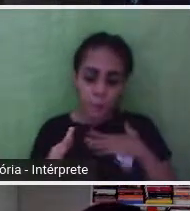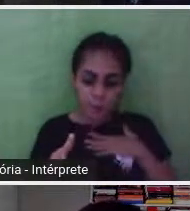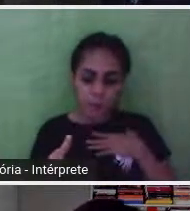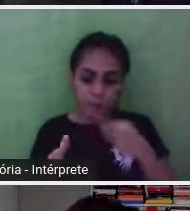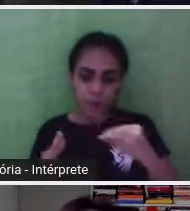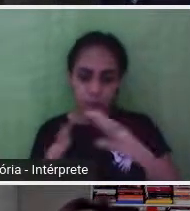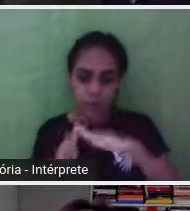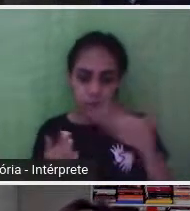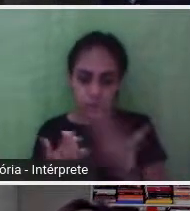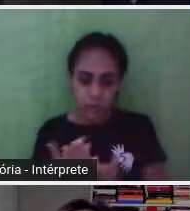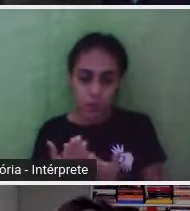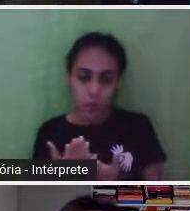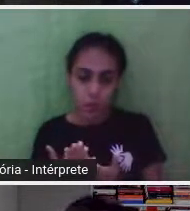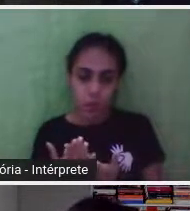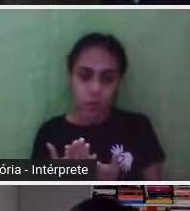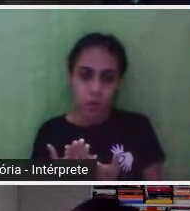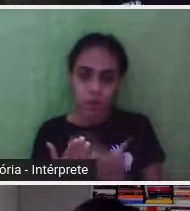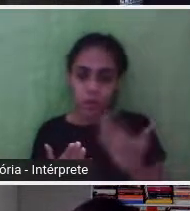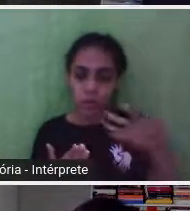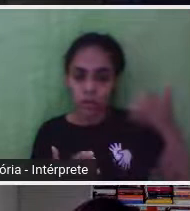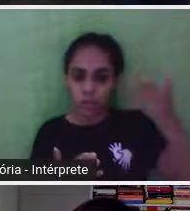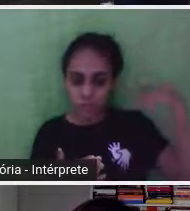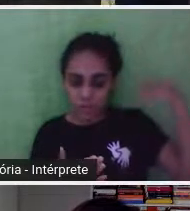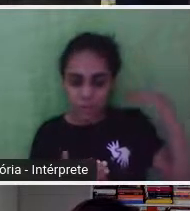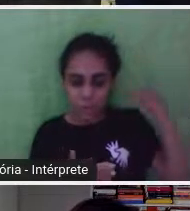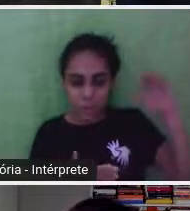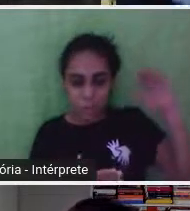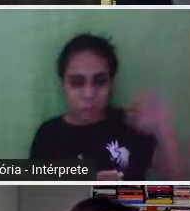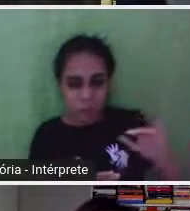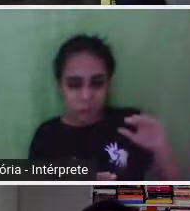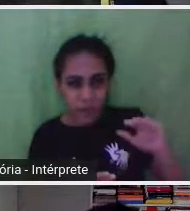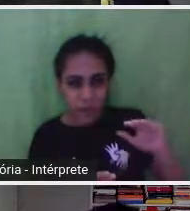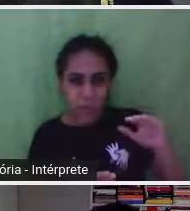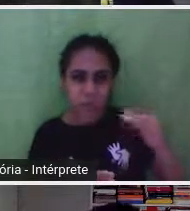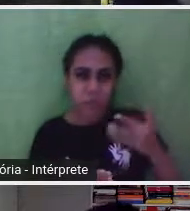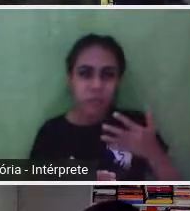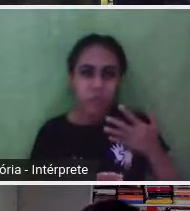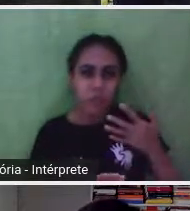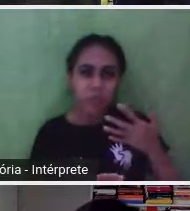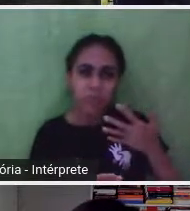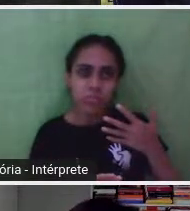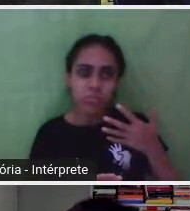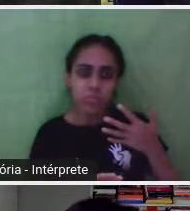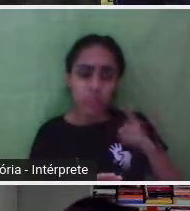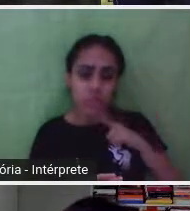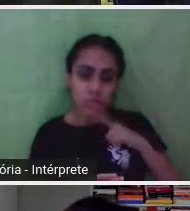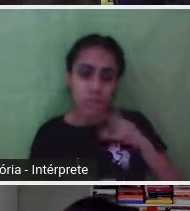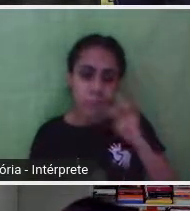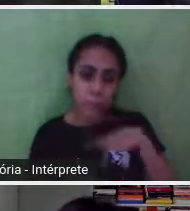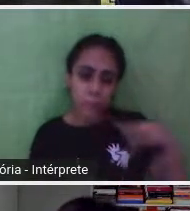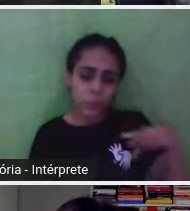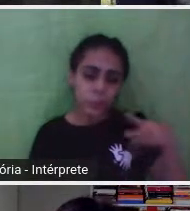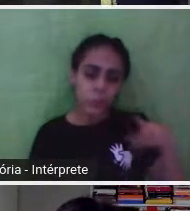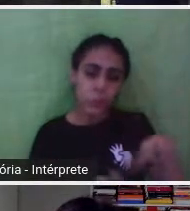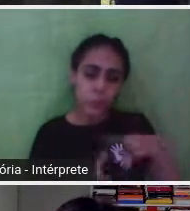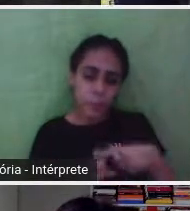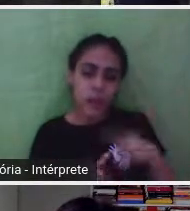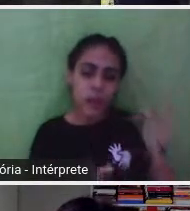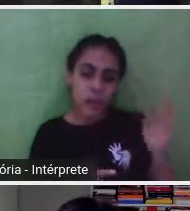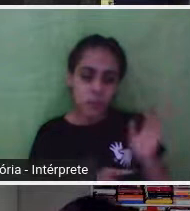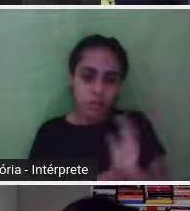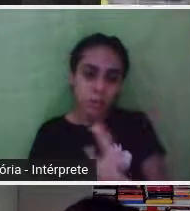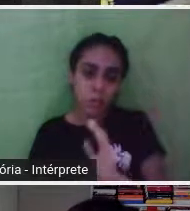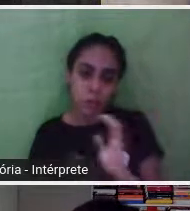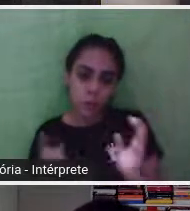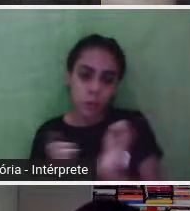hoje ela é maiorzinha, né, mas quando ela era pequenininha, bebê, que tinha as professores e as ajudantes e eu ficava me